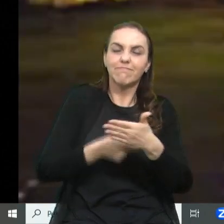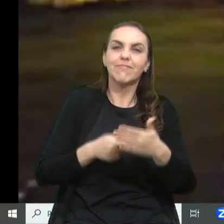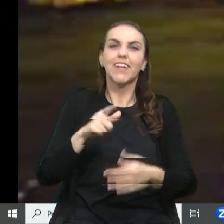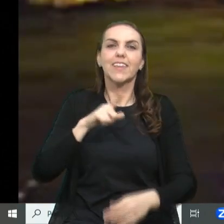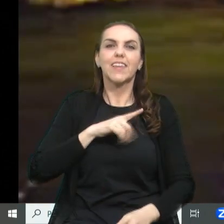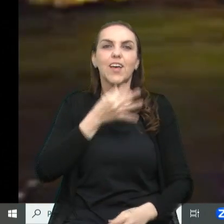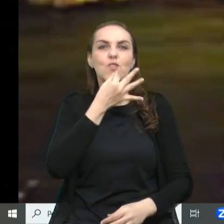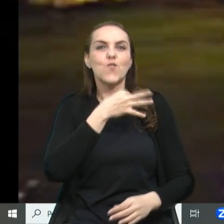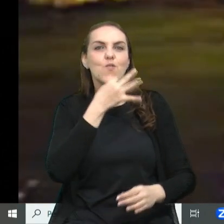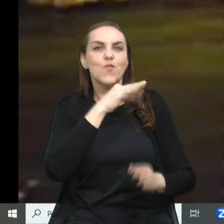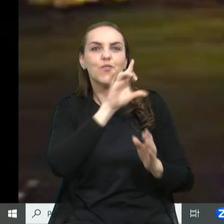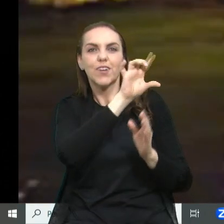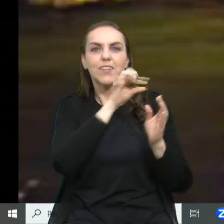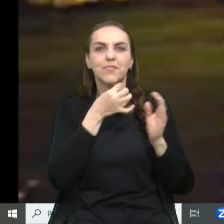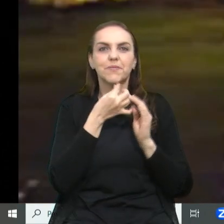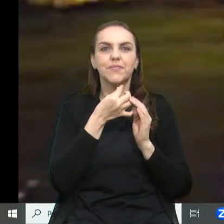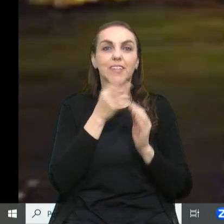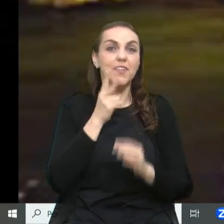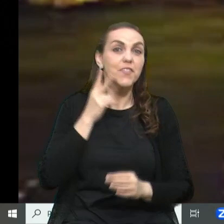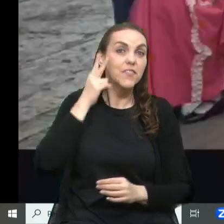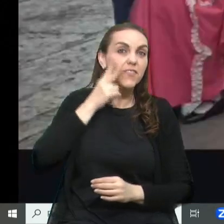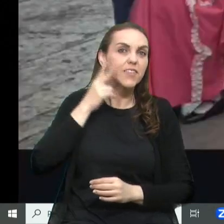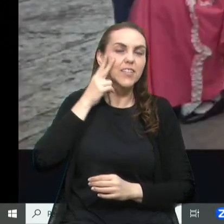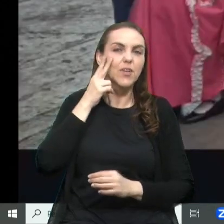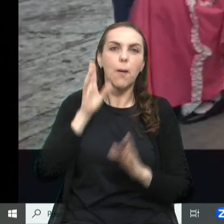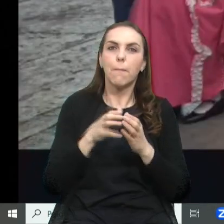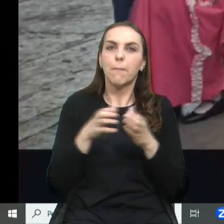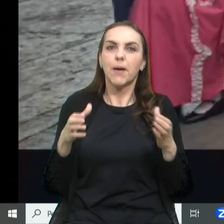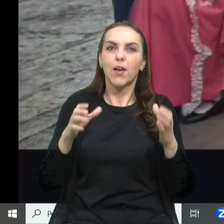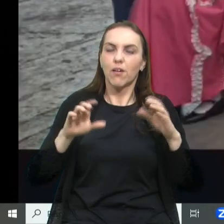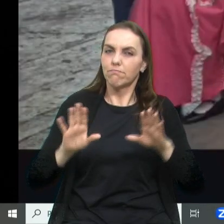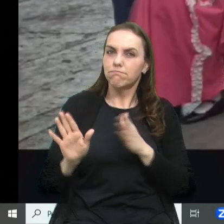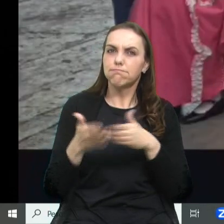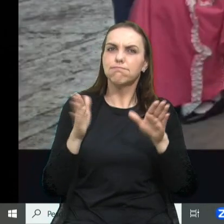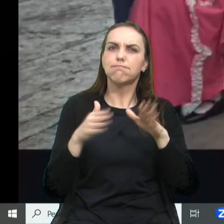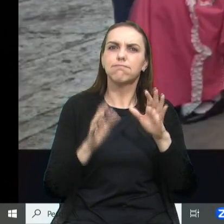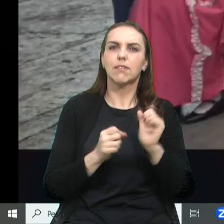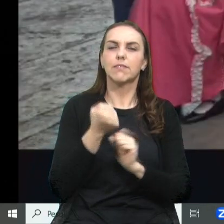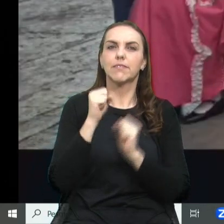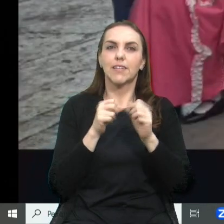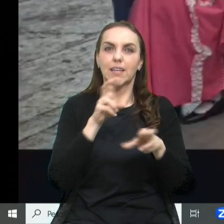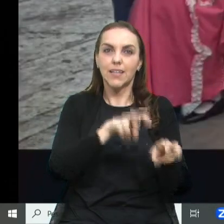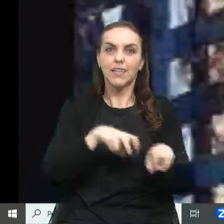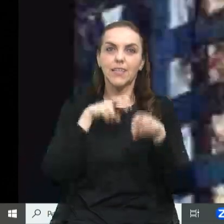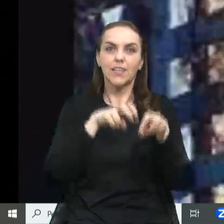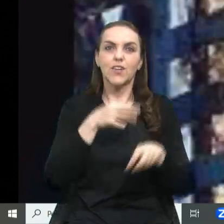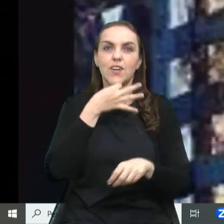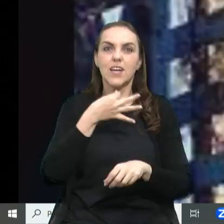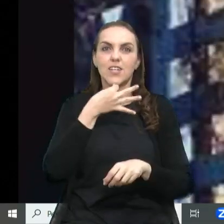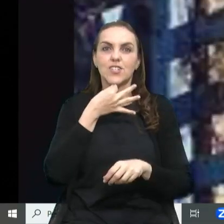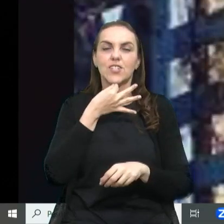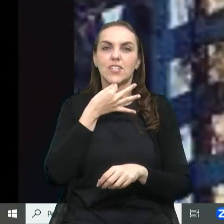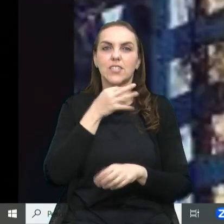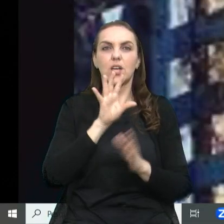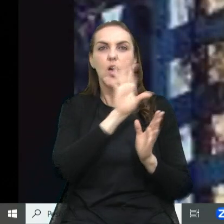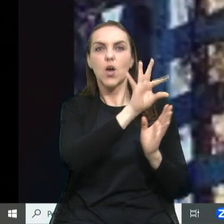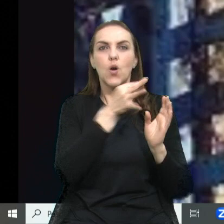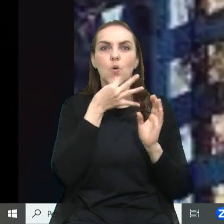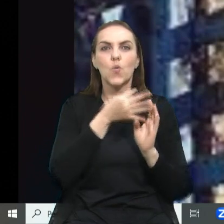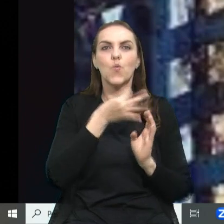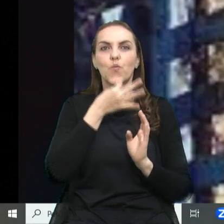tem vinho. É a maior produtora do interior de Caxias do Sul, de uvas e vinhos.